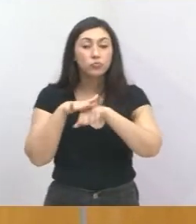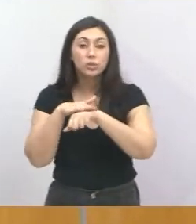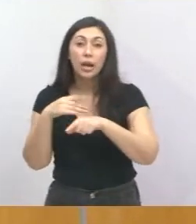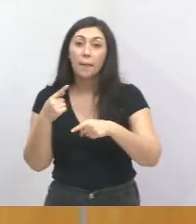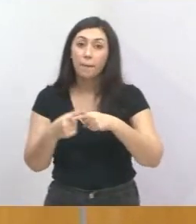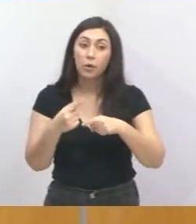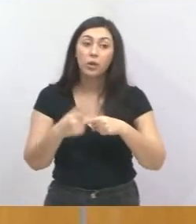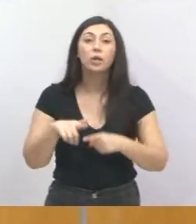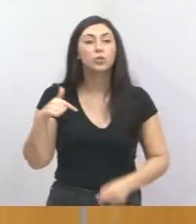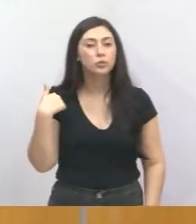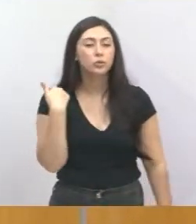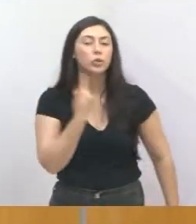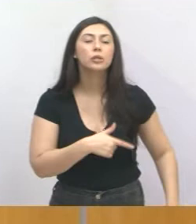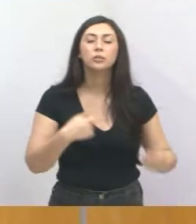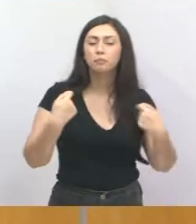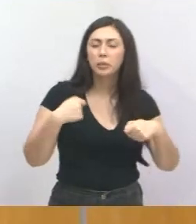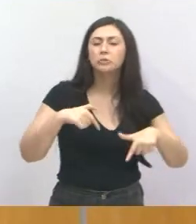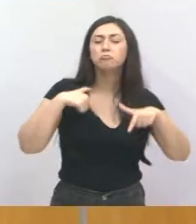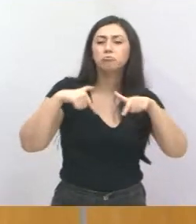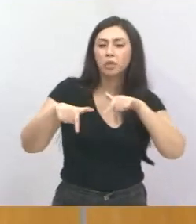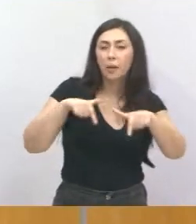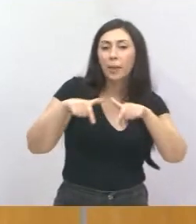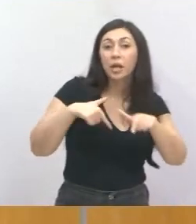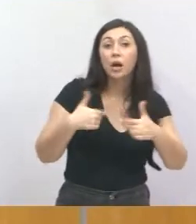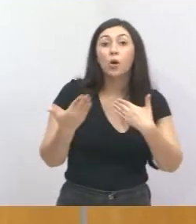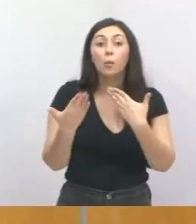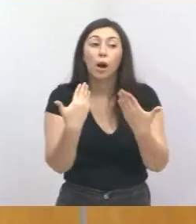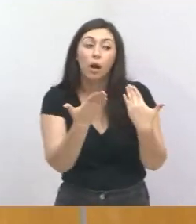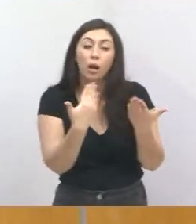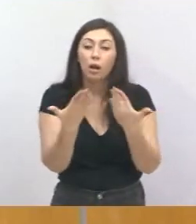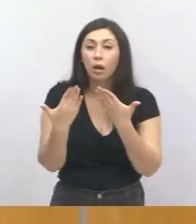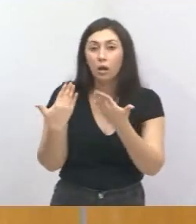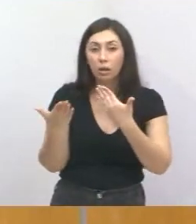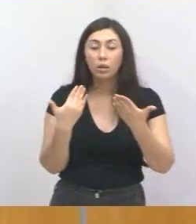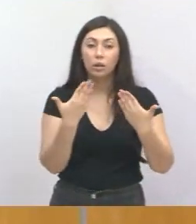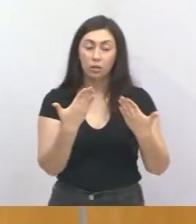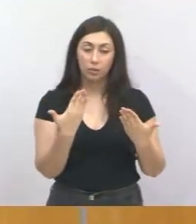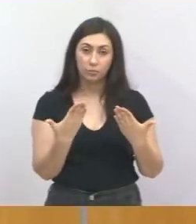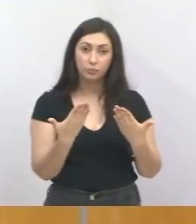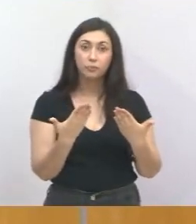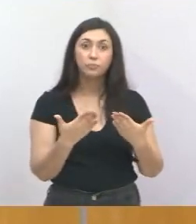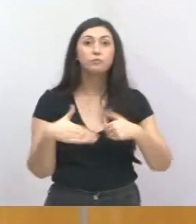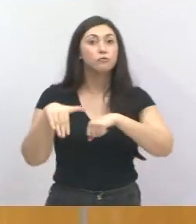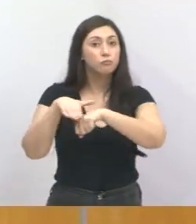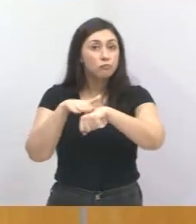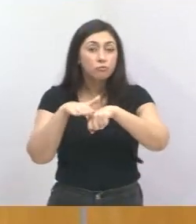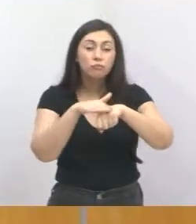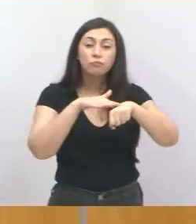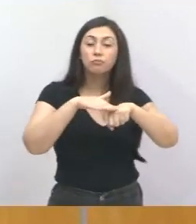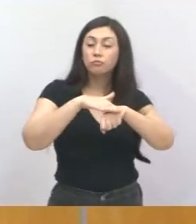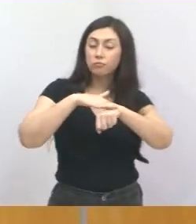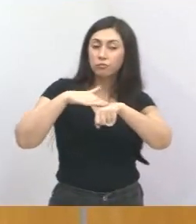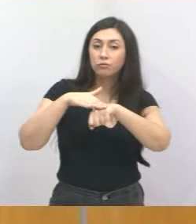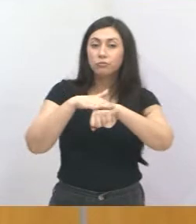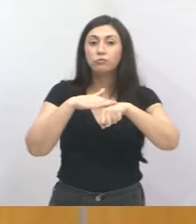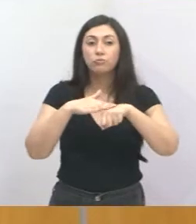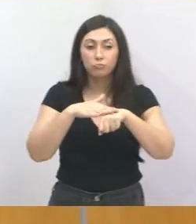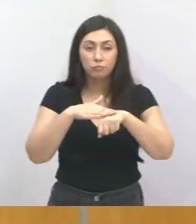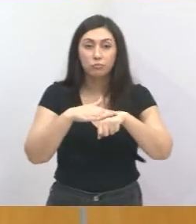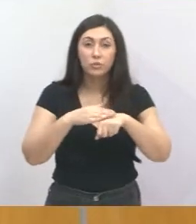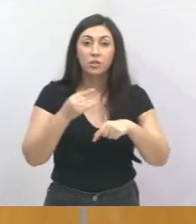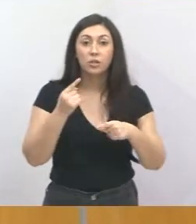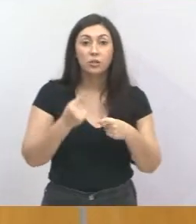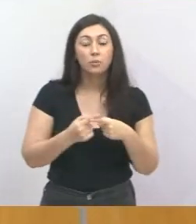é assim que nós precisamos trabalhar, dialogando com as pessoas da nossa cidade, conversando com as pessoas da nossa cidade,